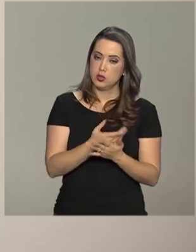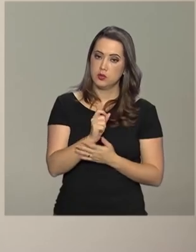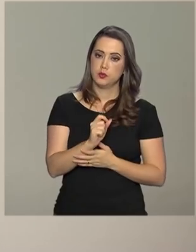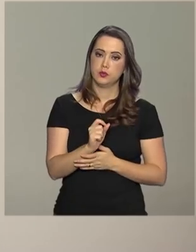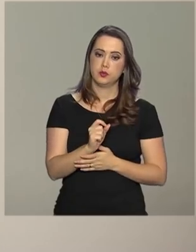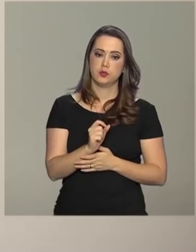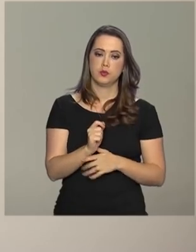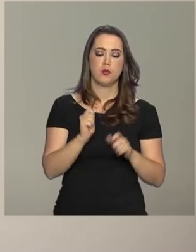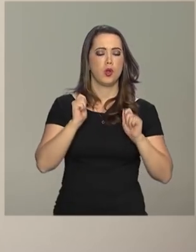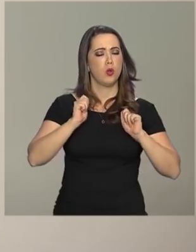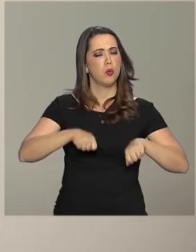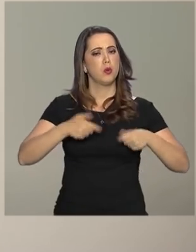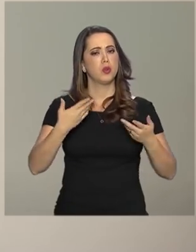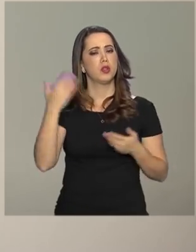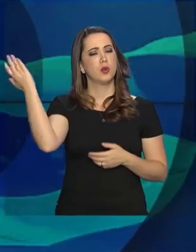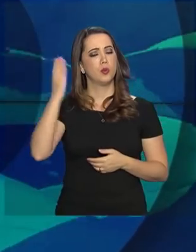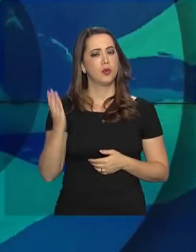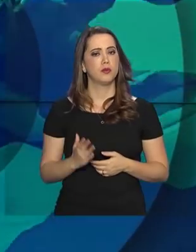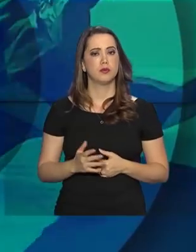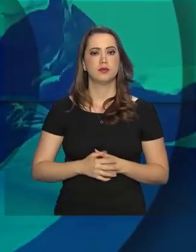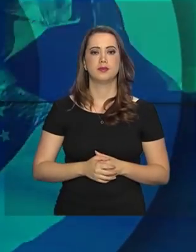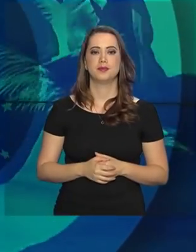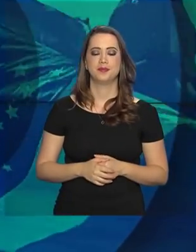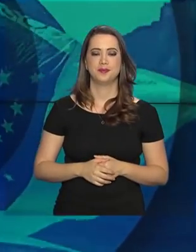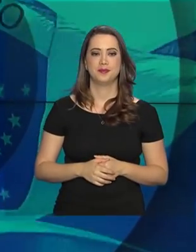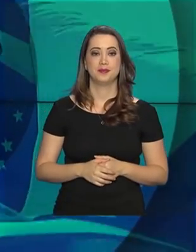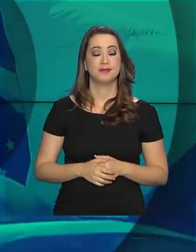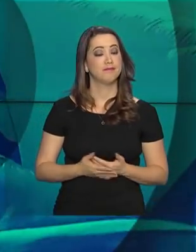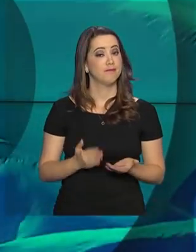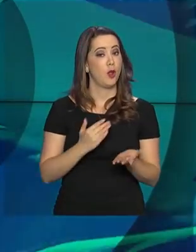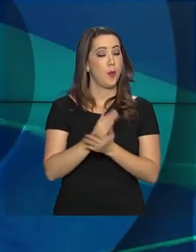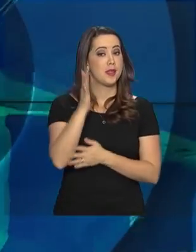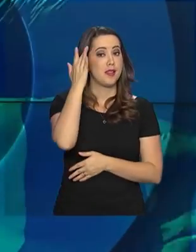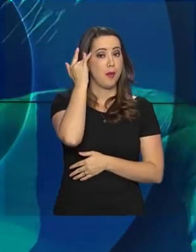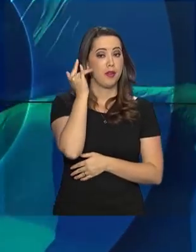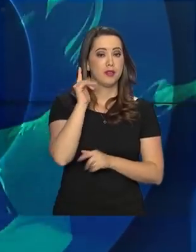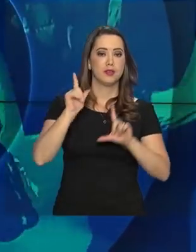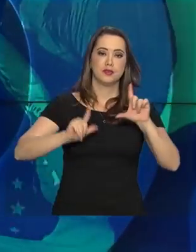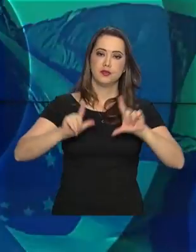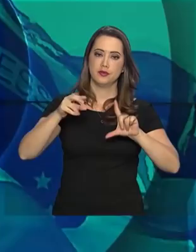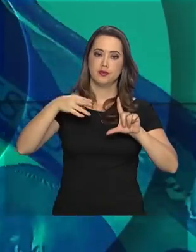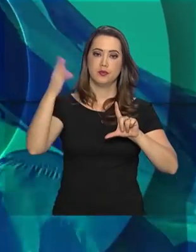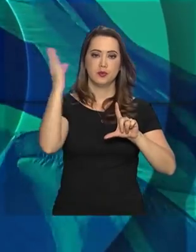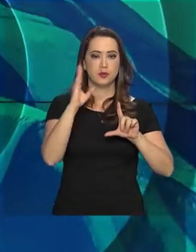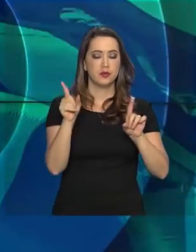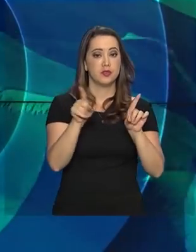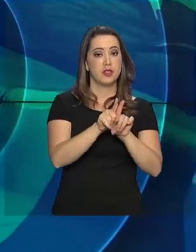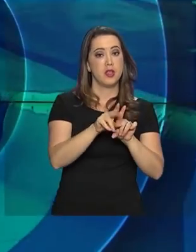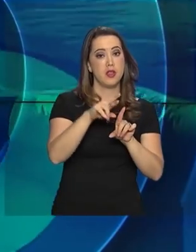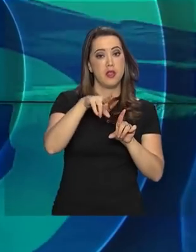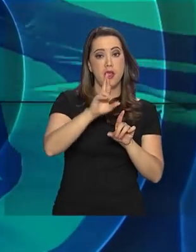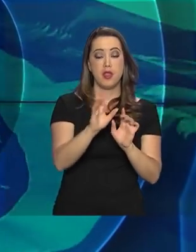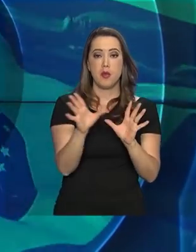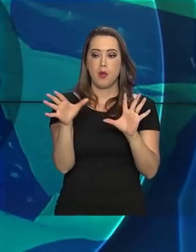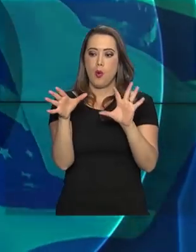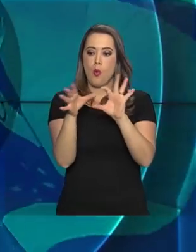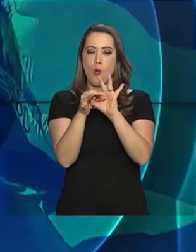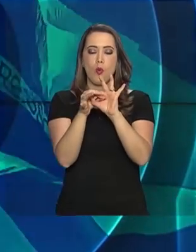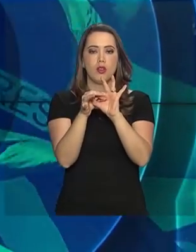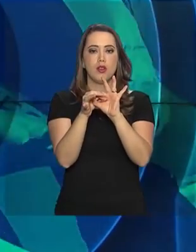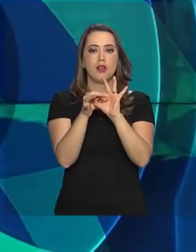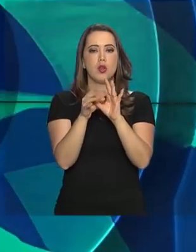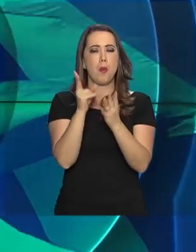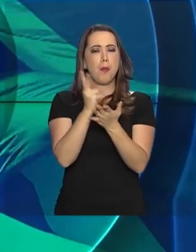potencial do Brasil. A partir de amanhã, TV Brasil e NBR serão